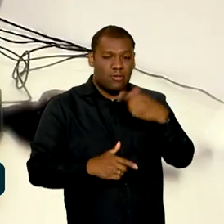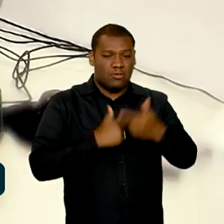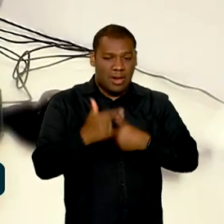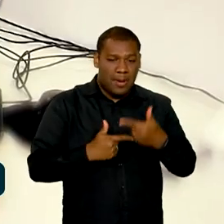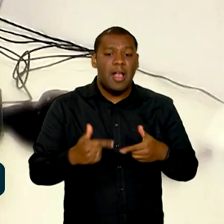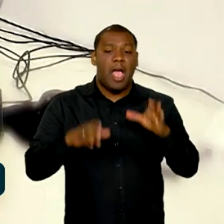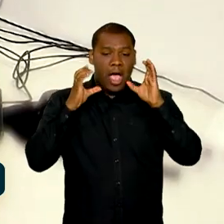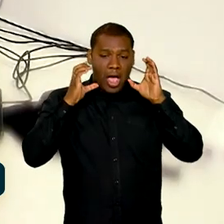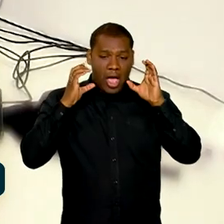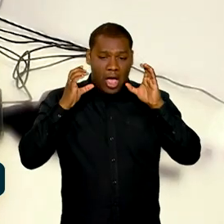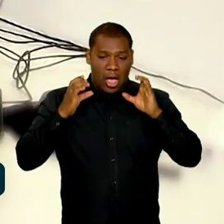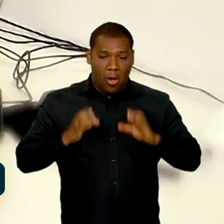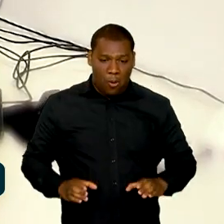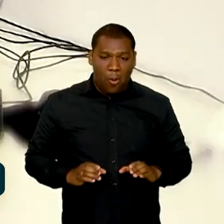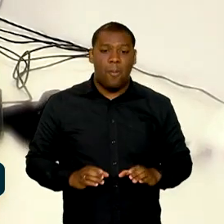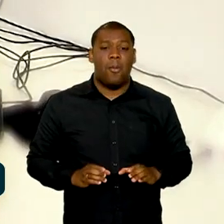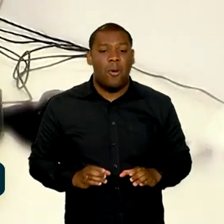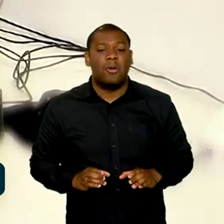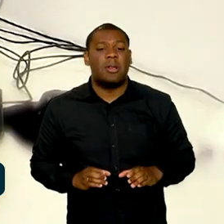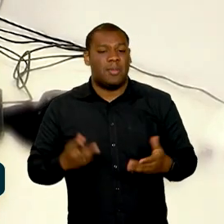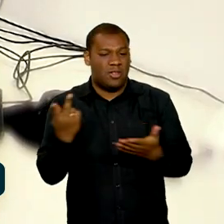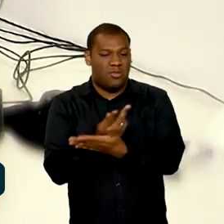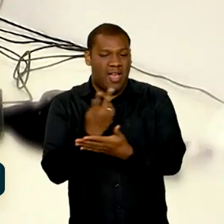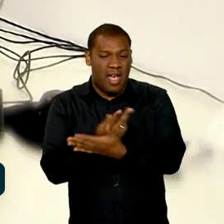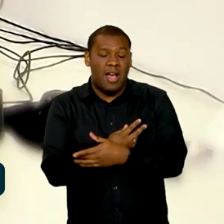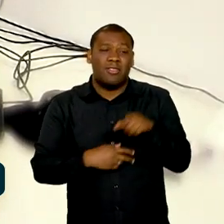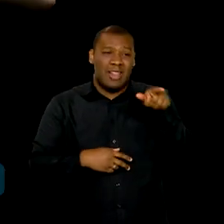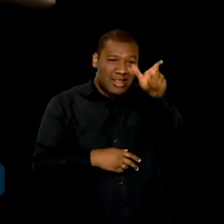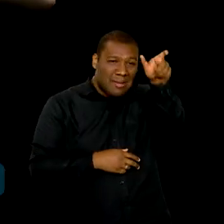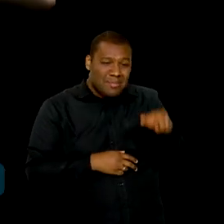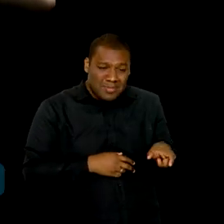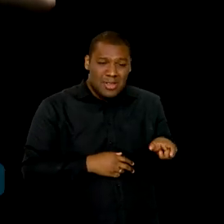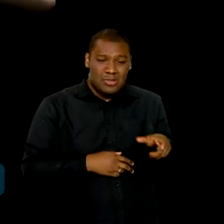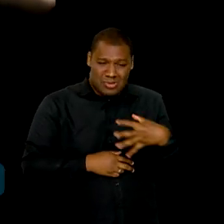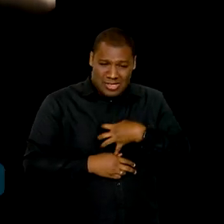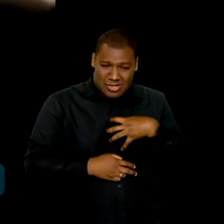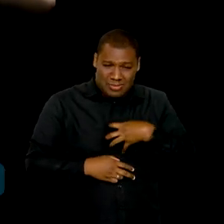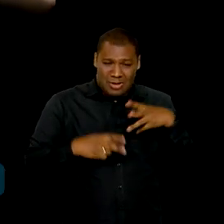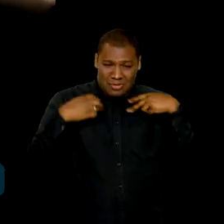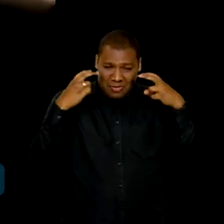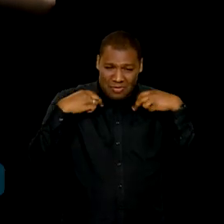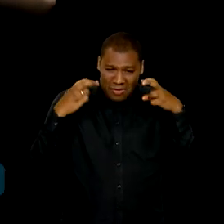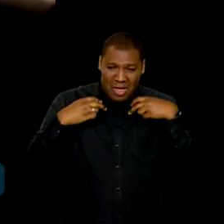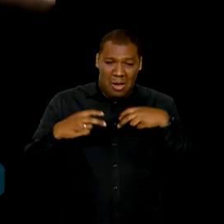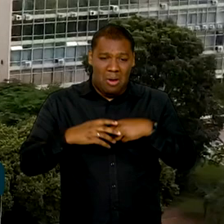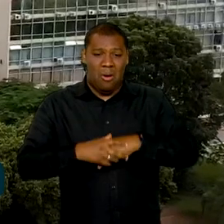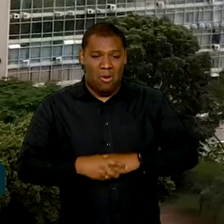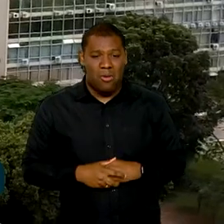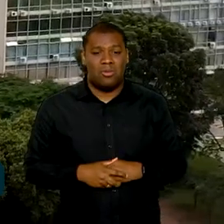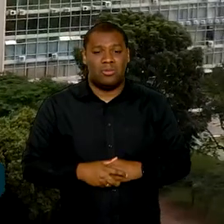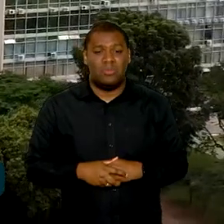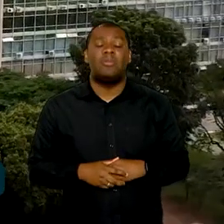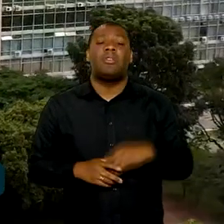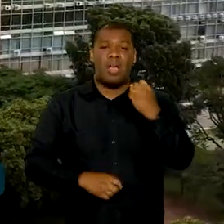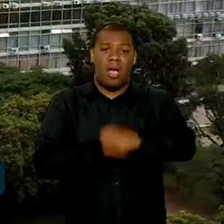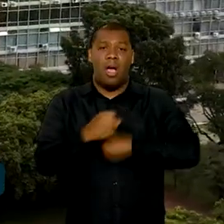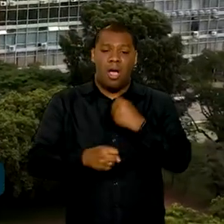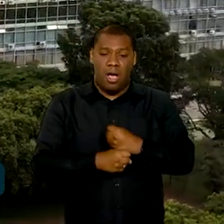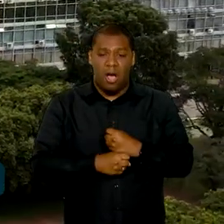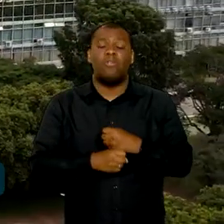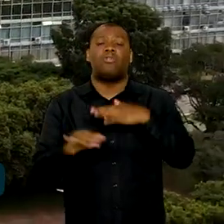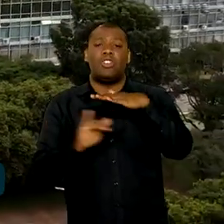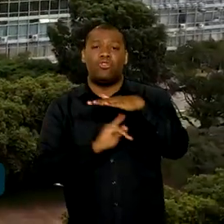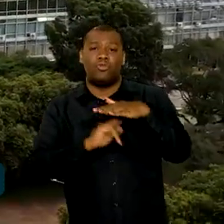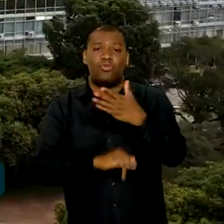comportamento íntimo indesejado que cause constrangimento e viole a liberdade de uma pessoa. Este ano, só nos